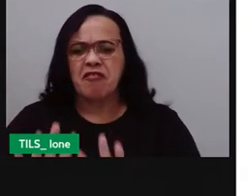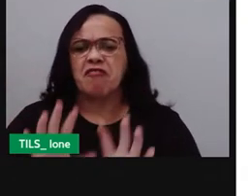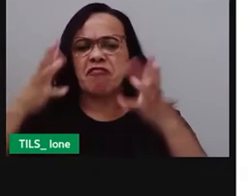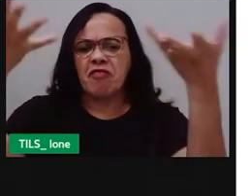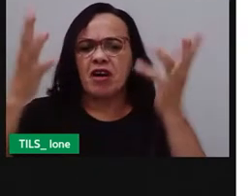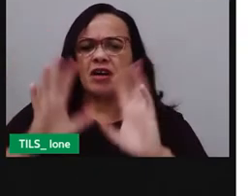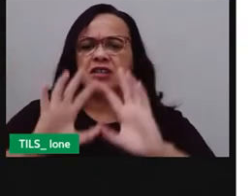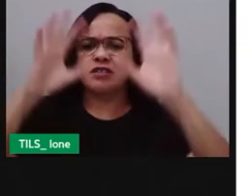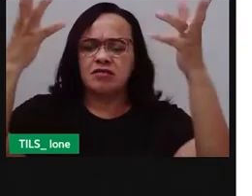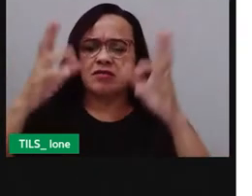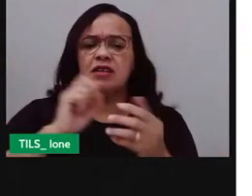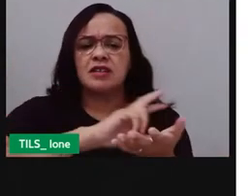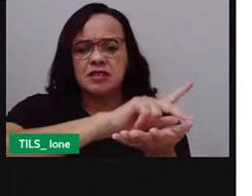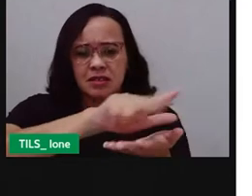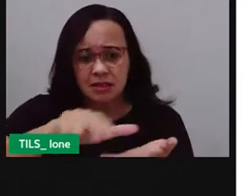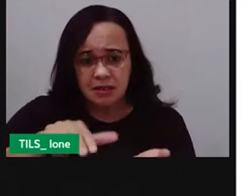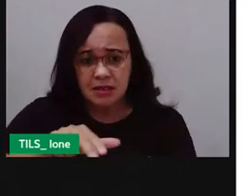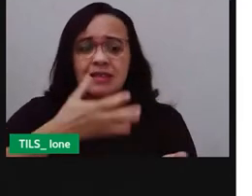do Natal.